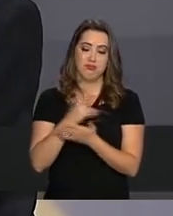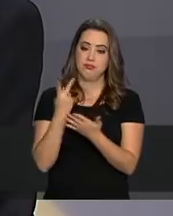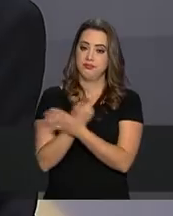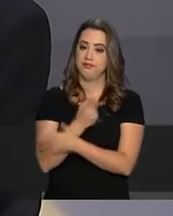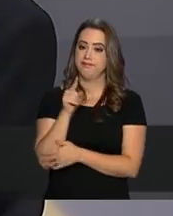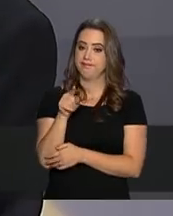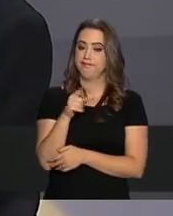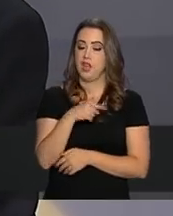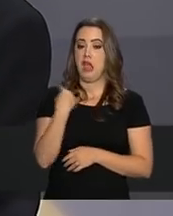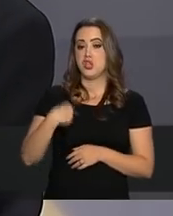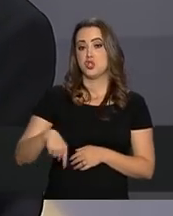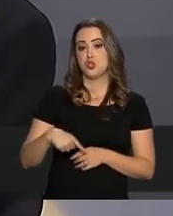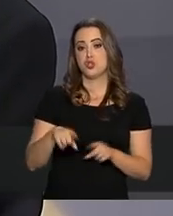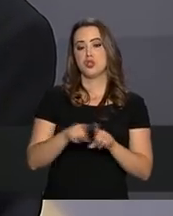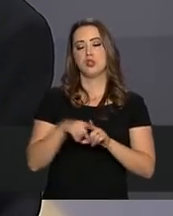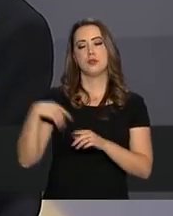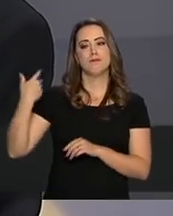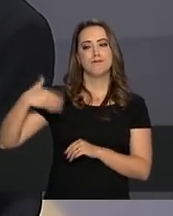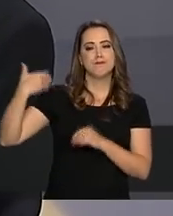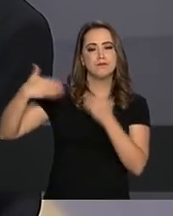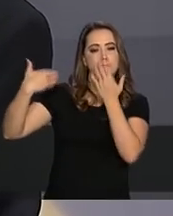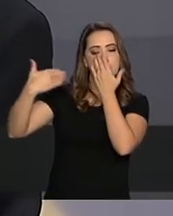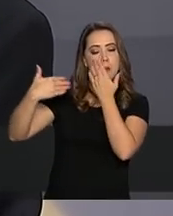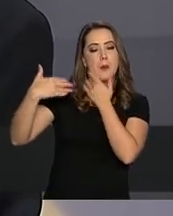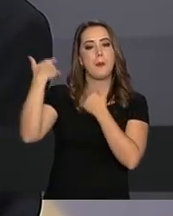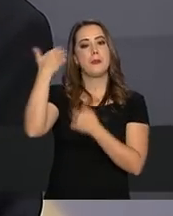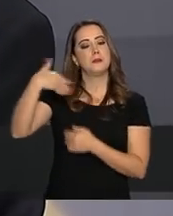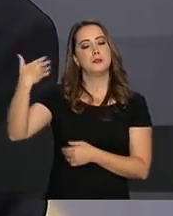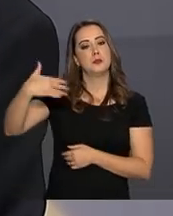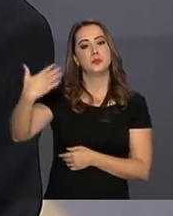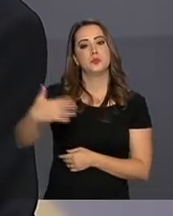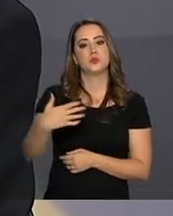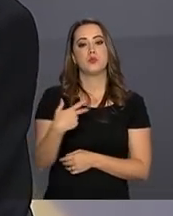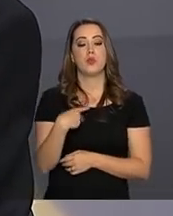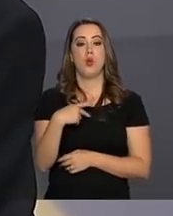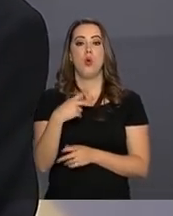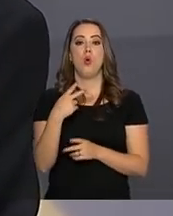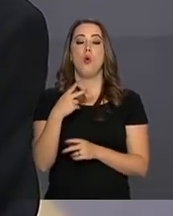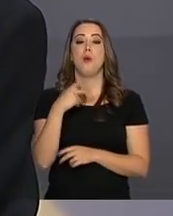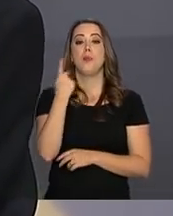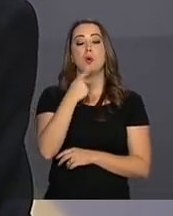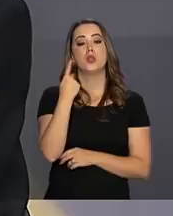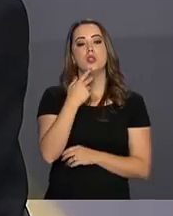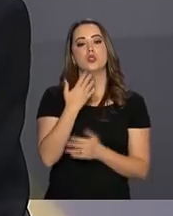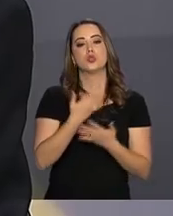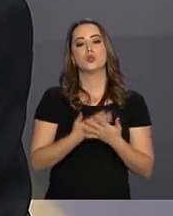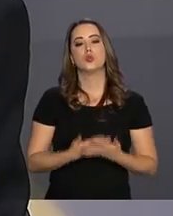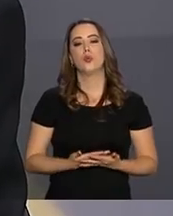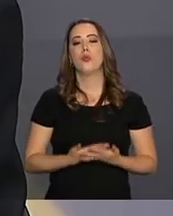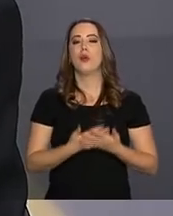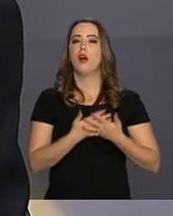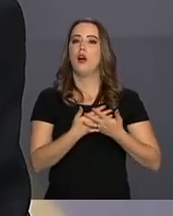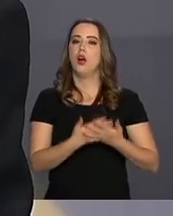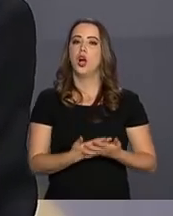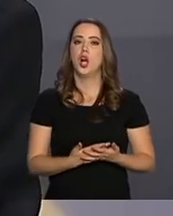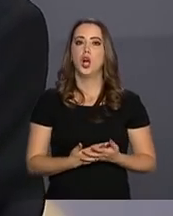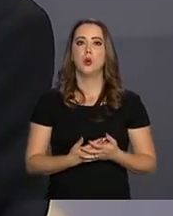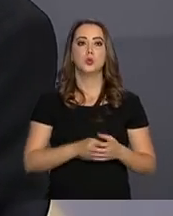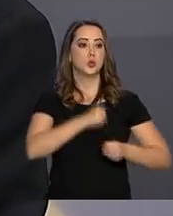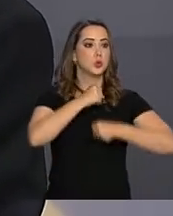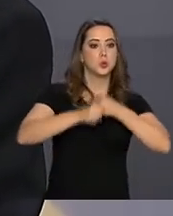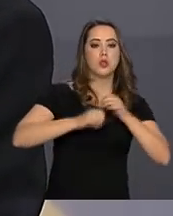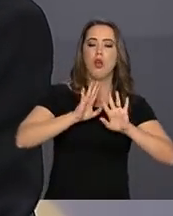A China, ela tem, tradicionalmente, uma política muito paciente. Não são afobados.